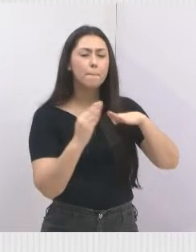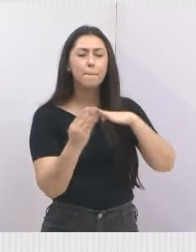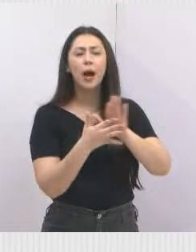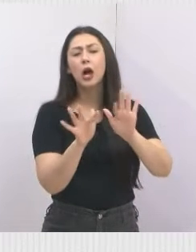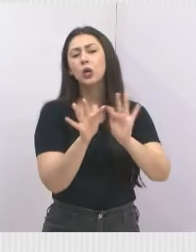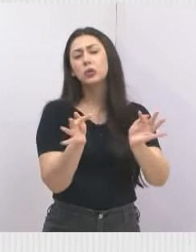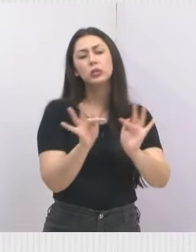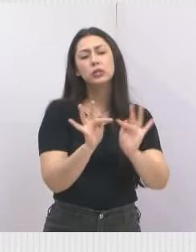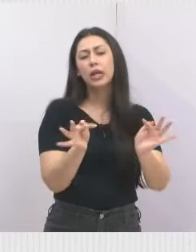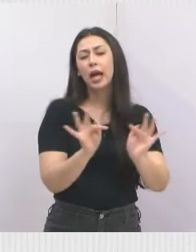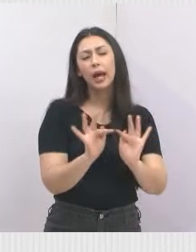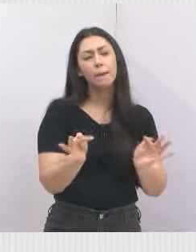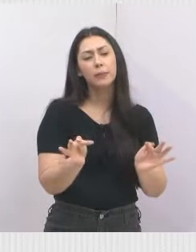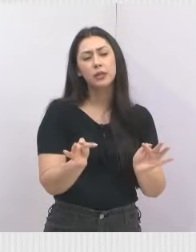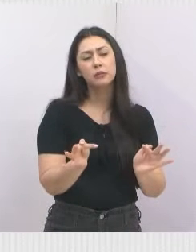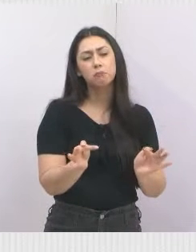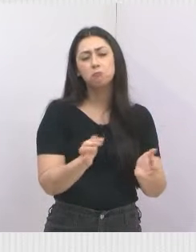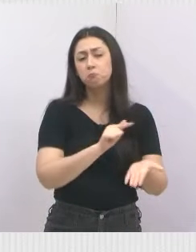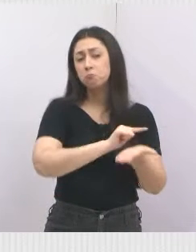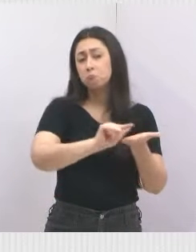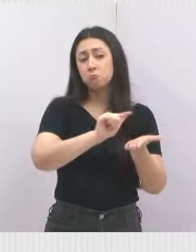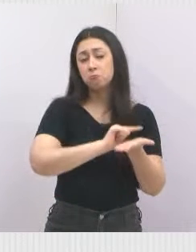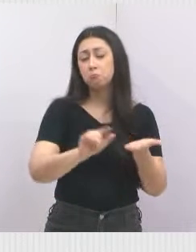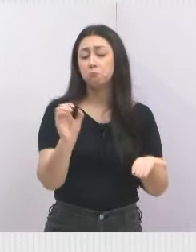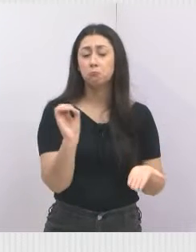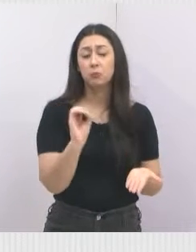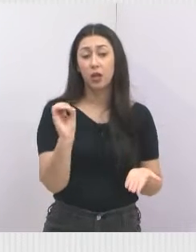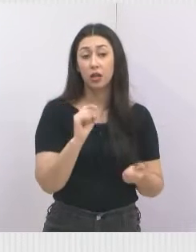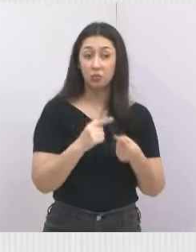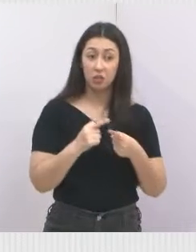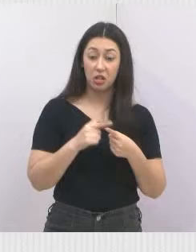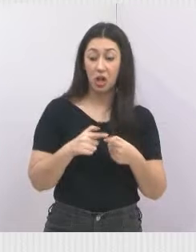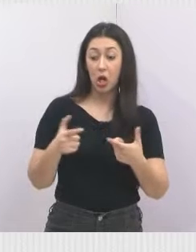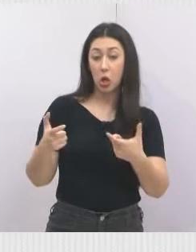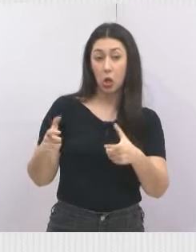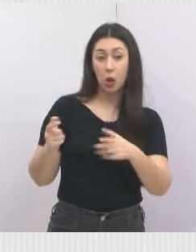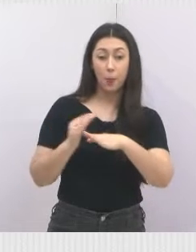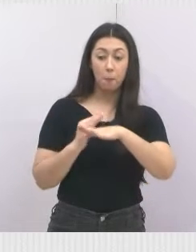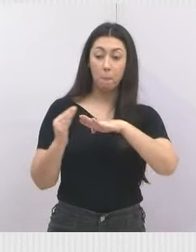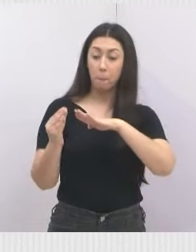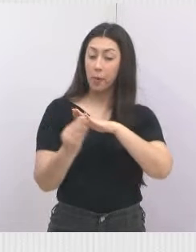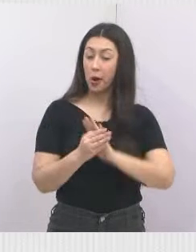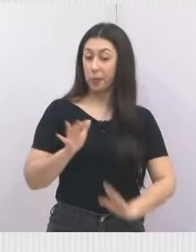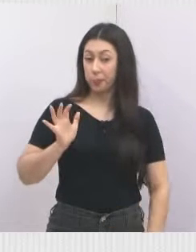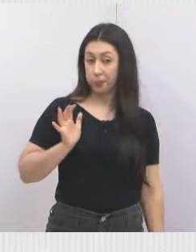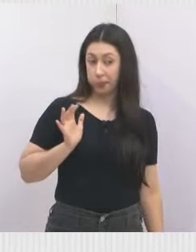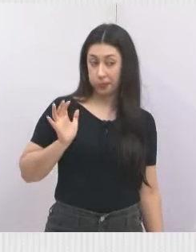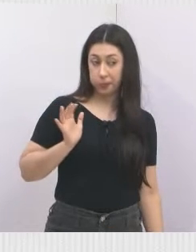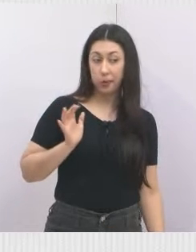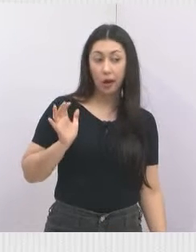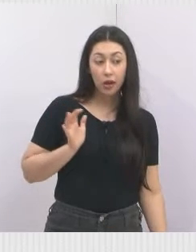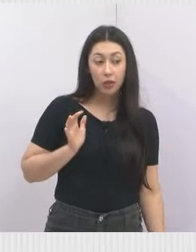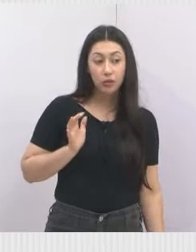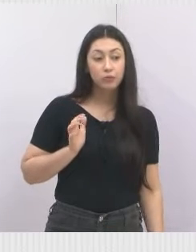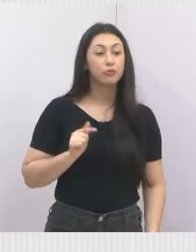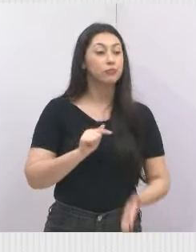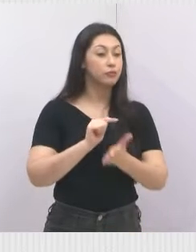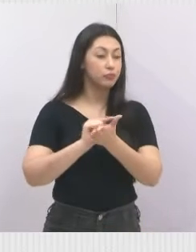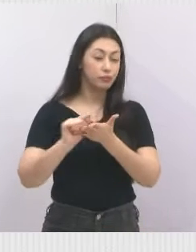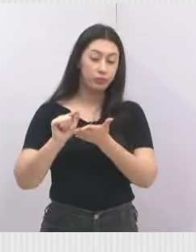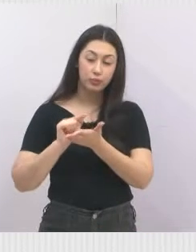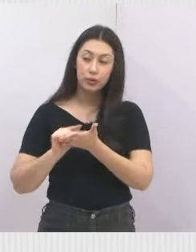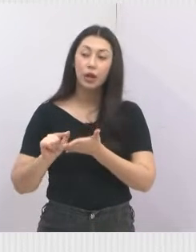município responsável, o morador responsável? E quando é nos bairros nobres, bairros populosos da nossa cidade, aonde